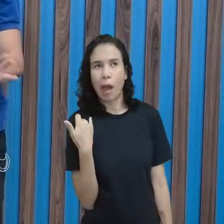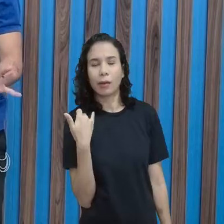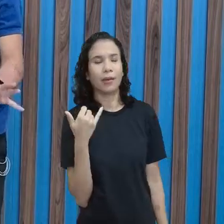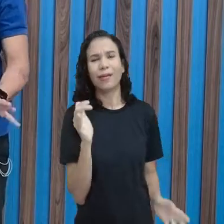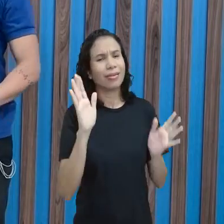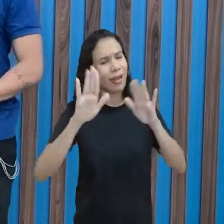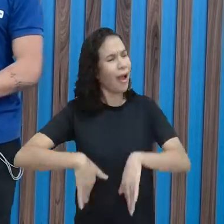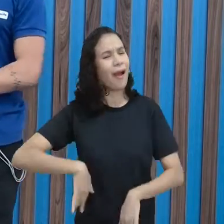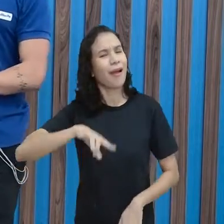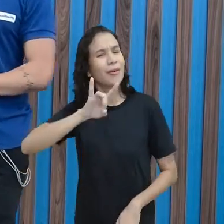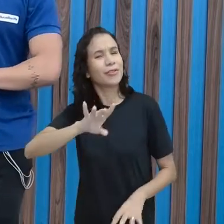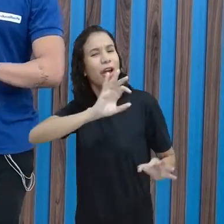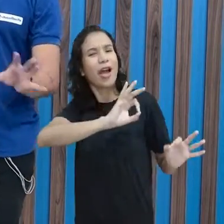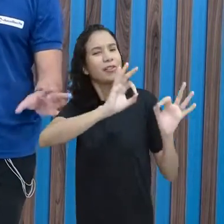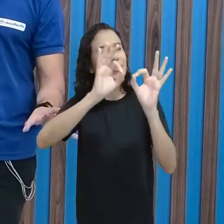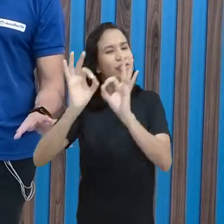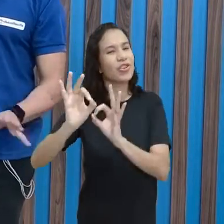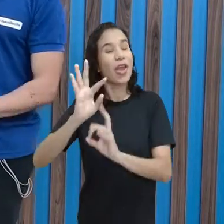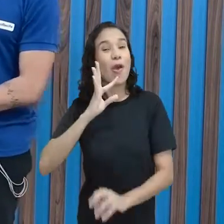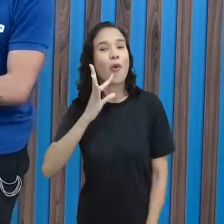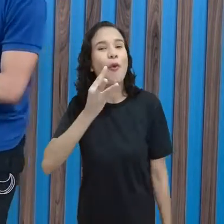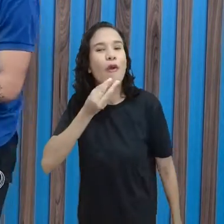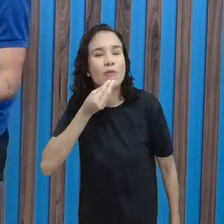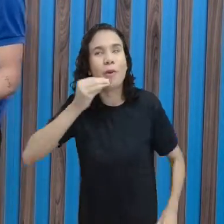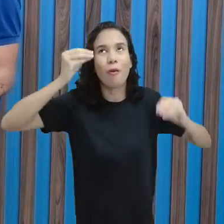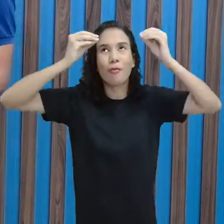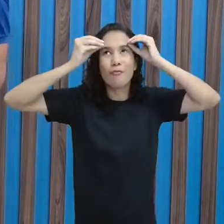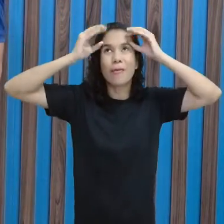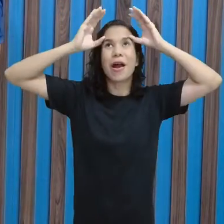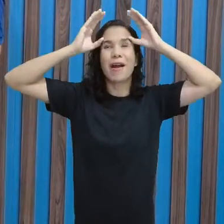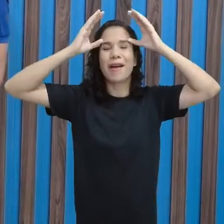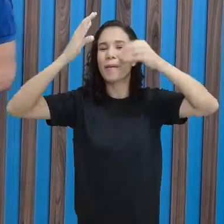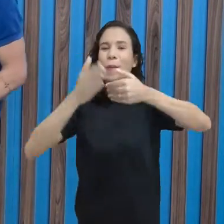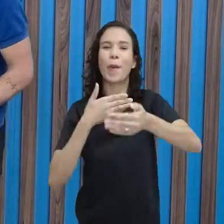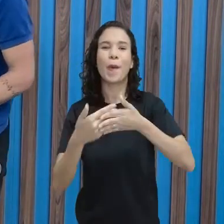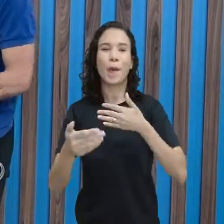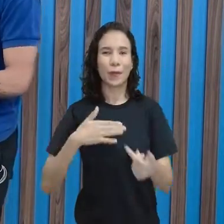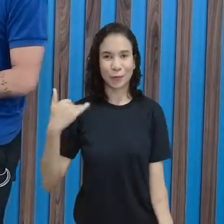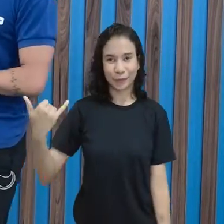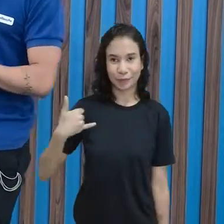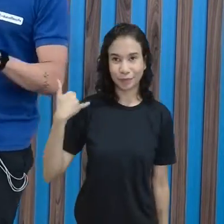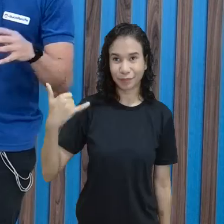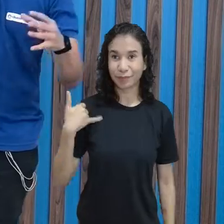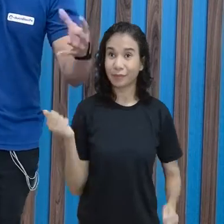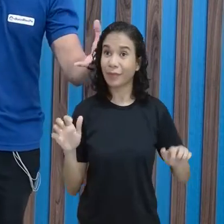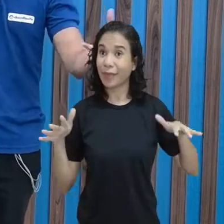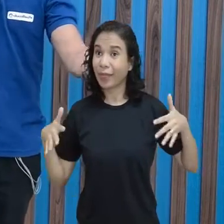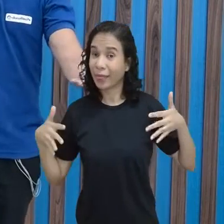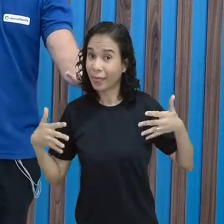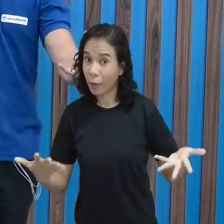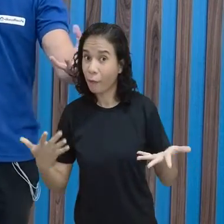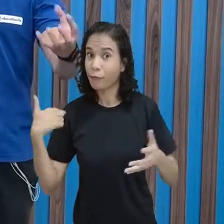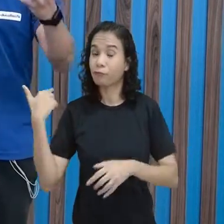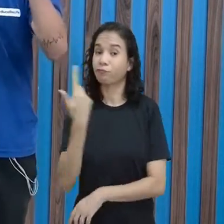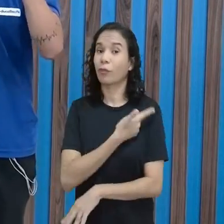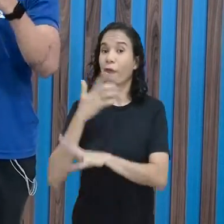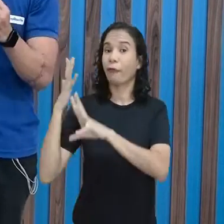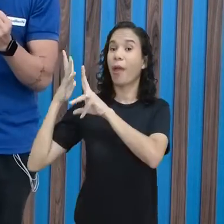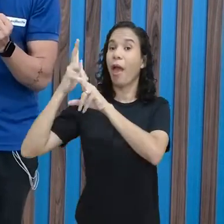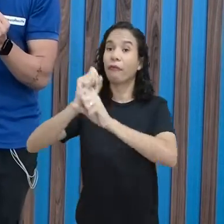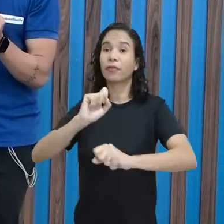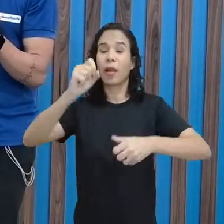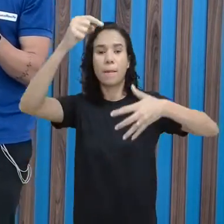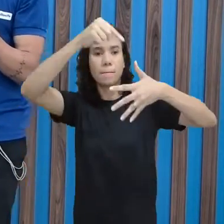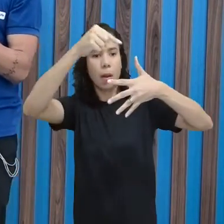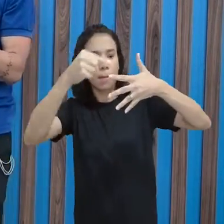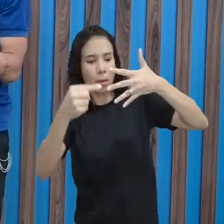É só assistir que conteúdo nunca é demais para qualquer que seja a idade. Então, vamos revisar quais são